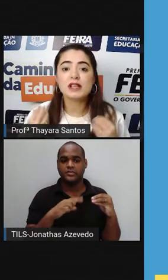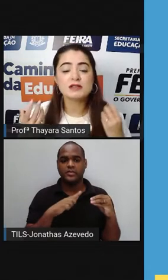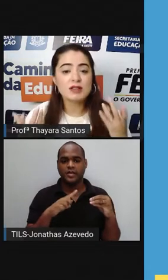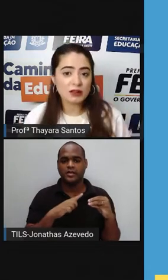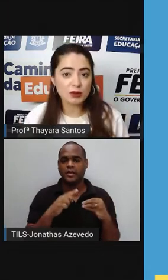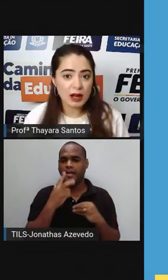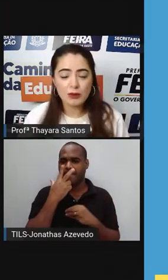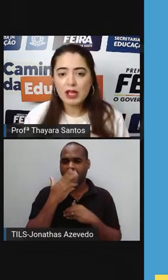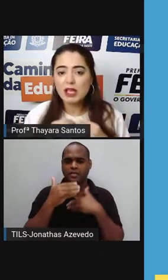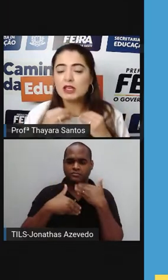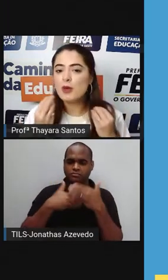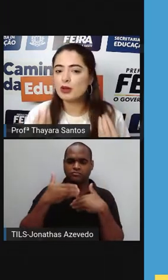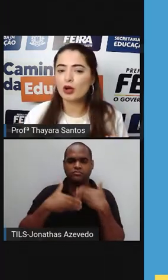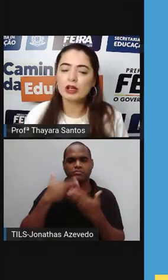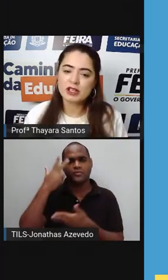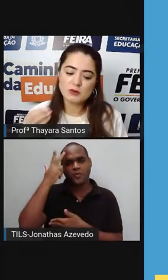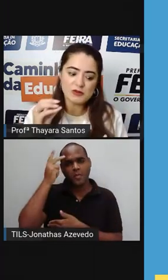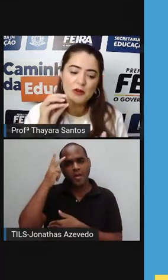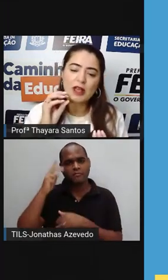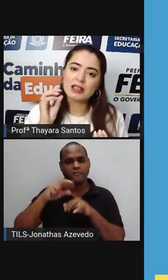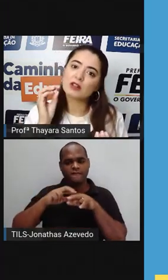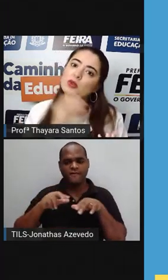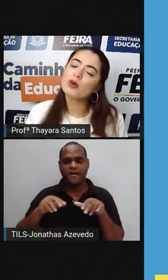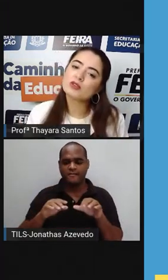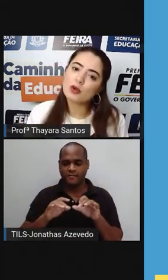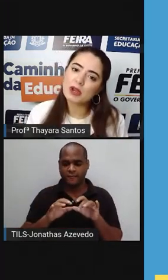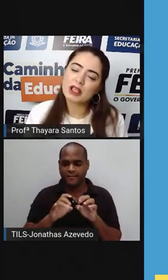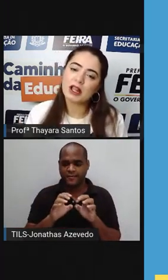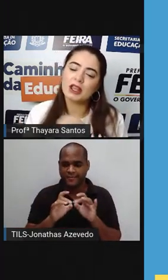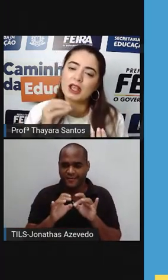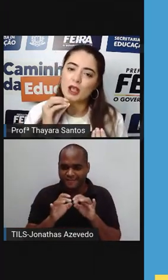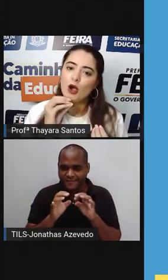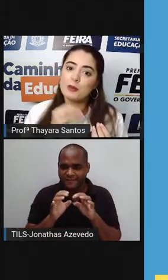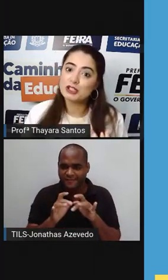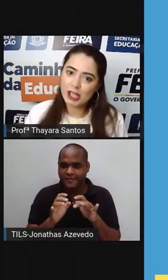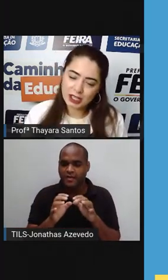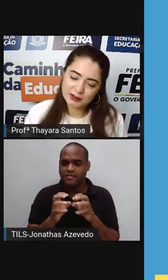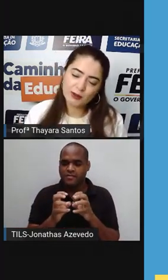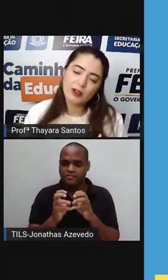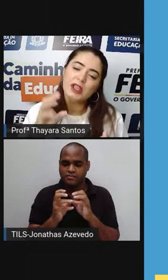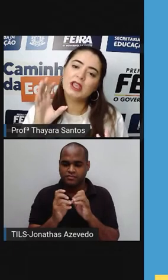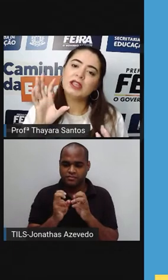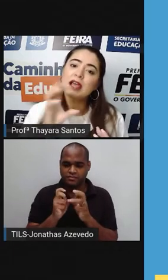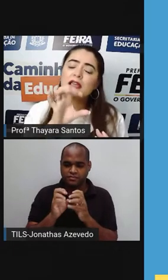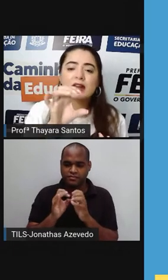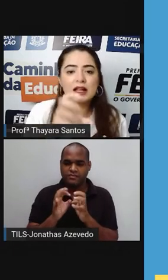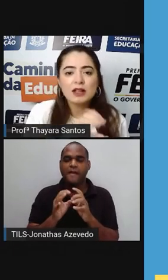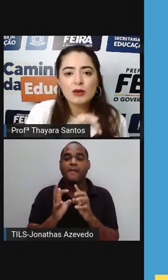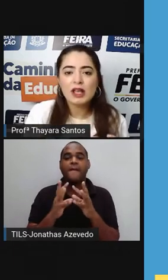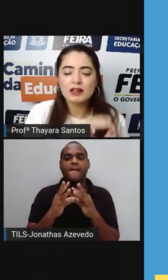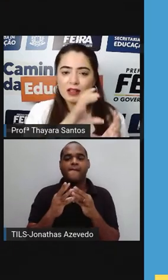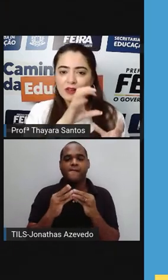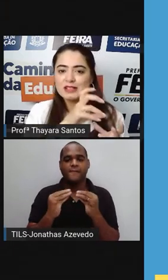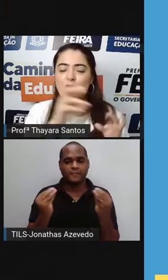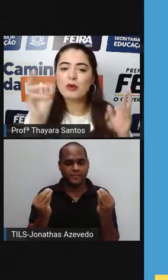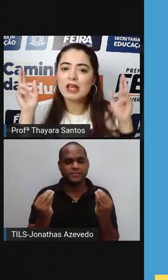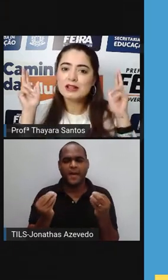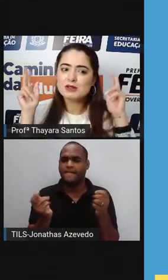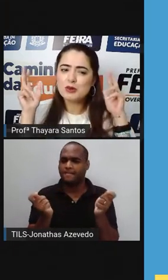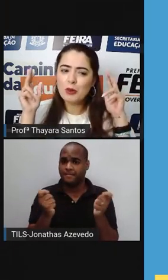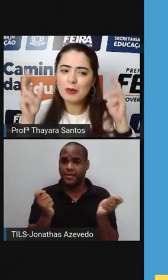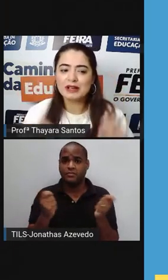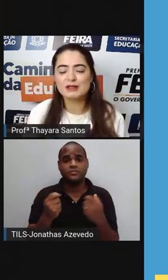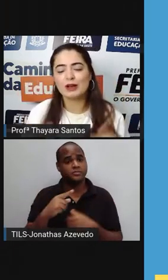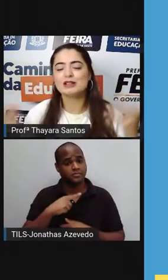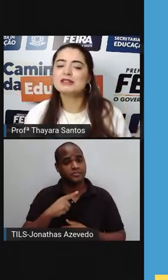É um processo natural em que micro-organismos vão lá e atuam sobre aquele objeto e degradam ele, Fazem com que